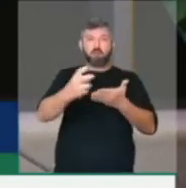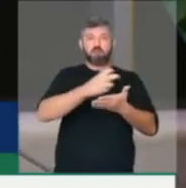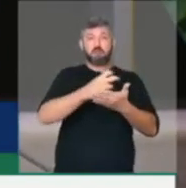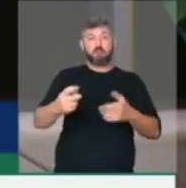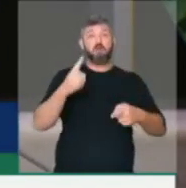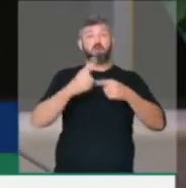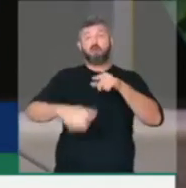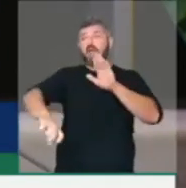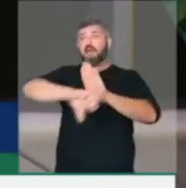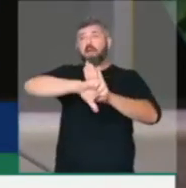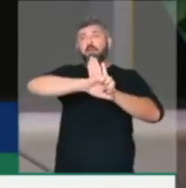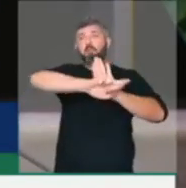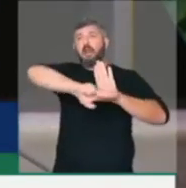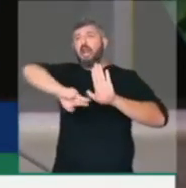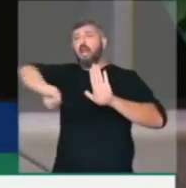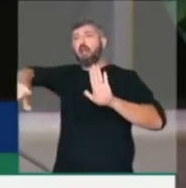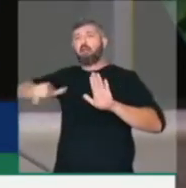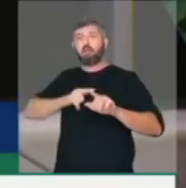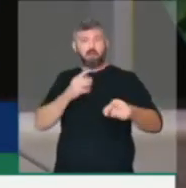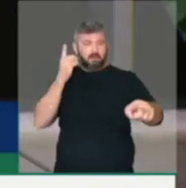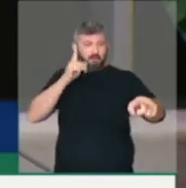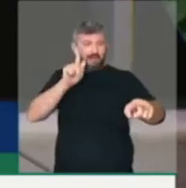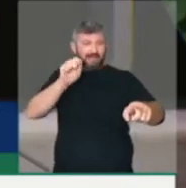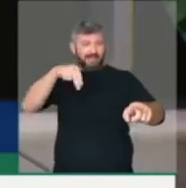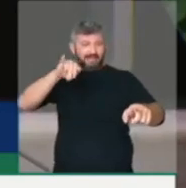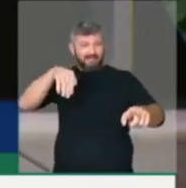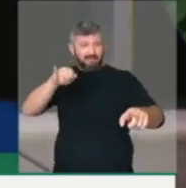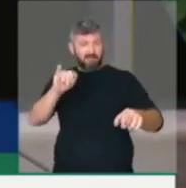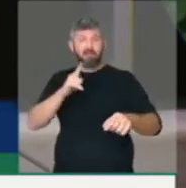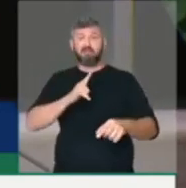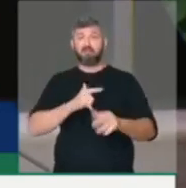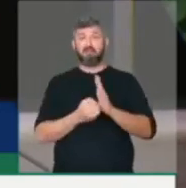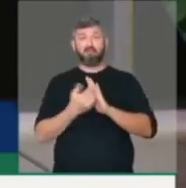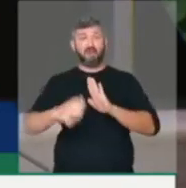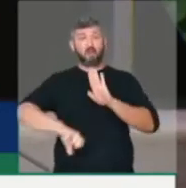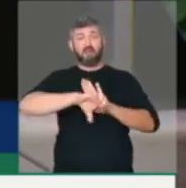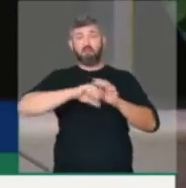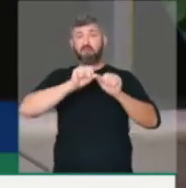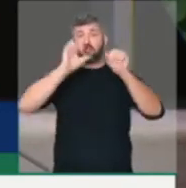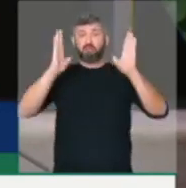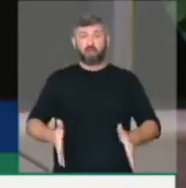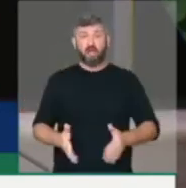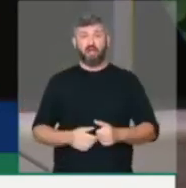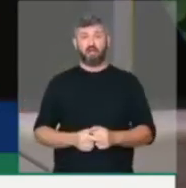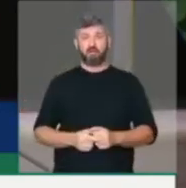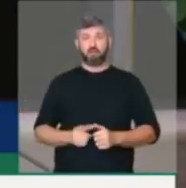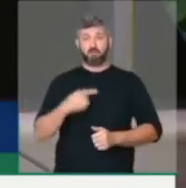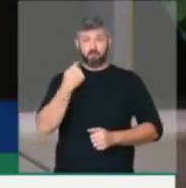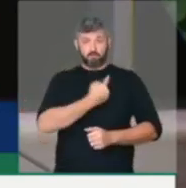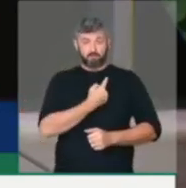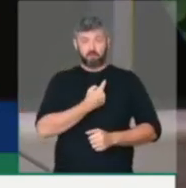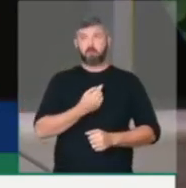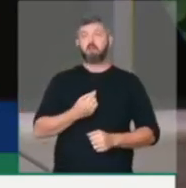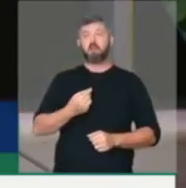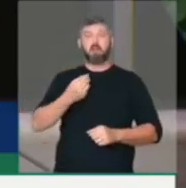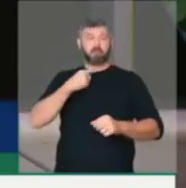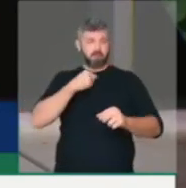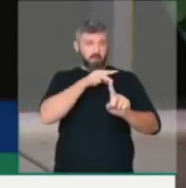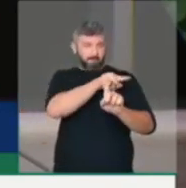crimes, deputado Paulo Ghanini. São diversos crimes cometidos por esse presidente. E nós, que podemos pensar diferente,